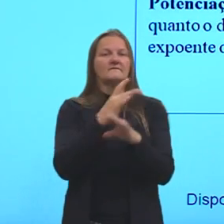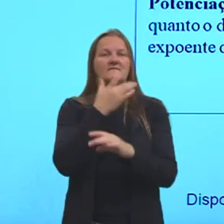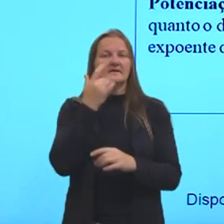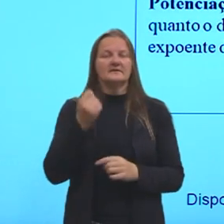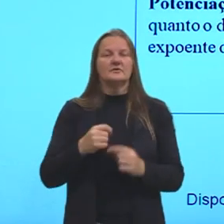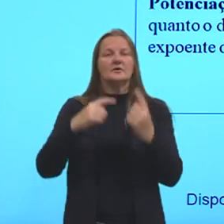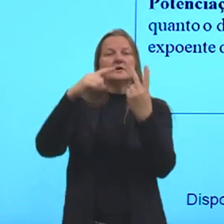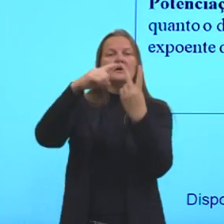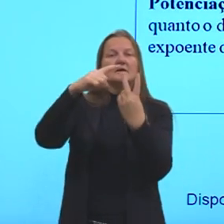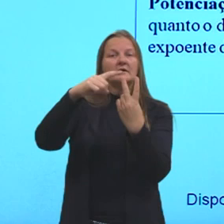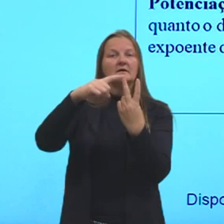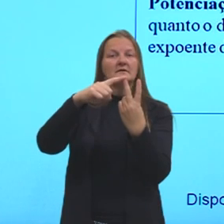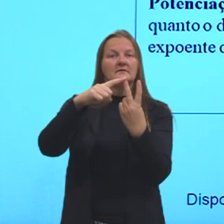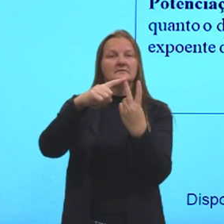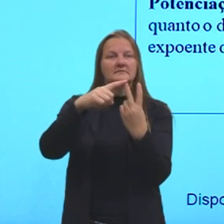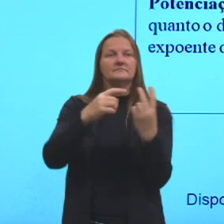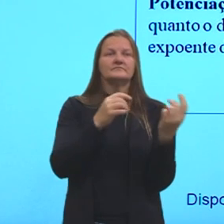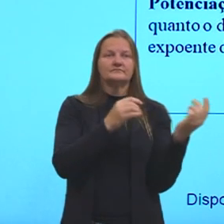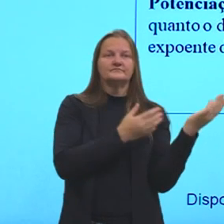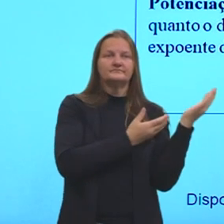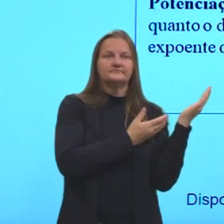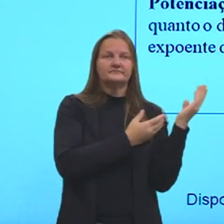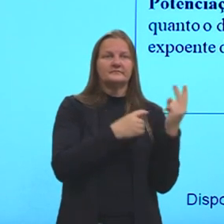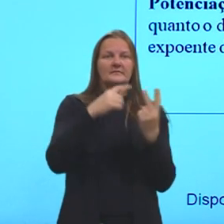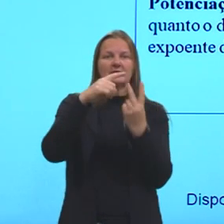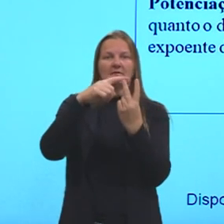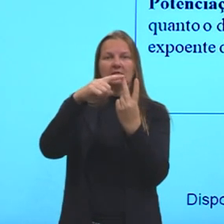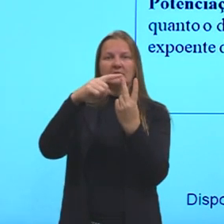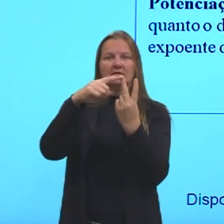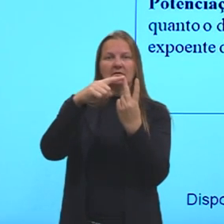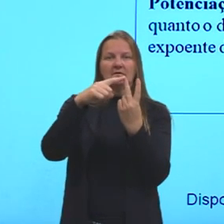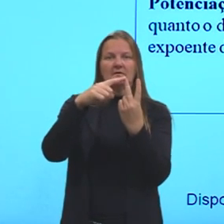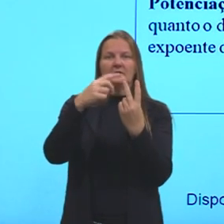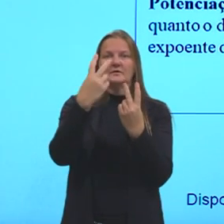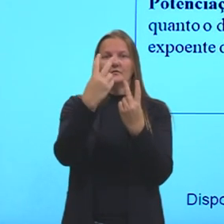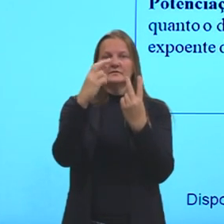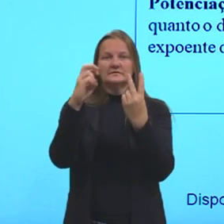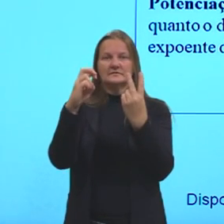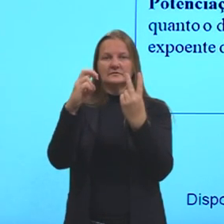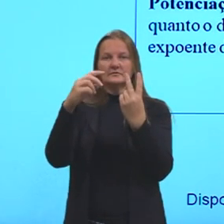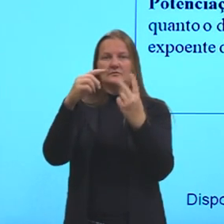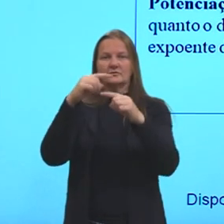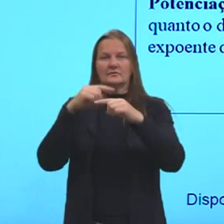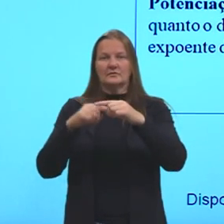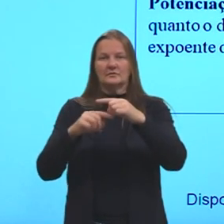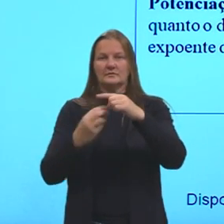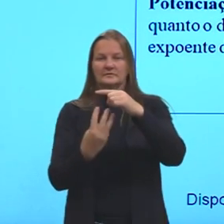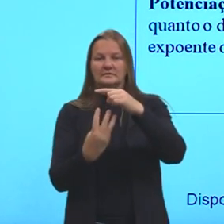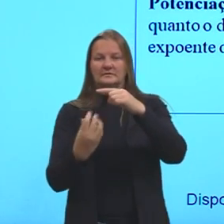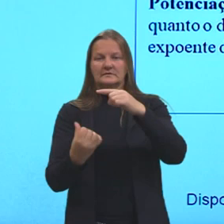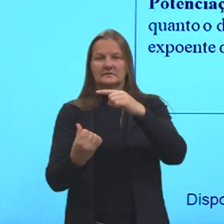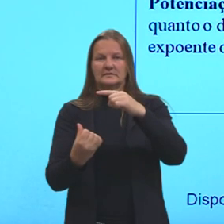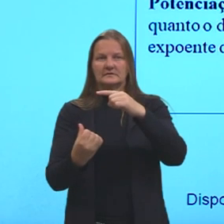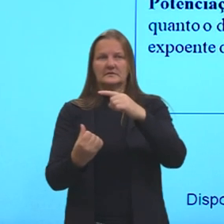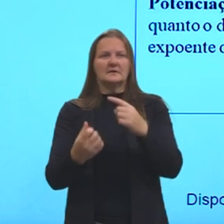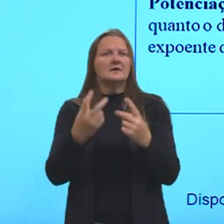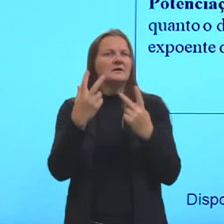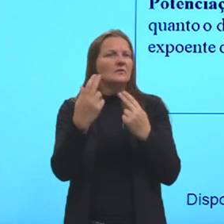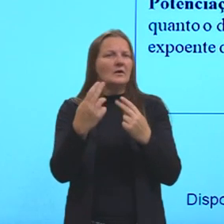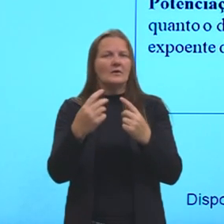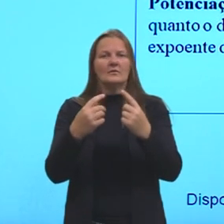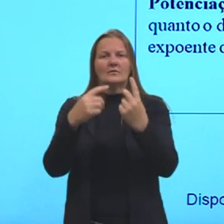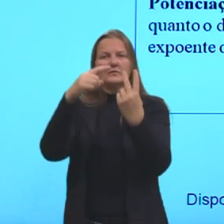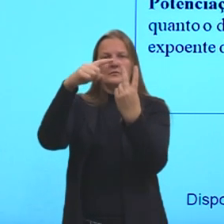E na raiz? Nós temos aqui raiz quadrada de vinte e cinco sobre trinta e seis. Mesma coisa,